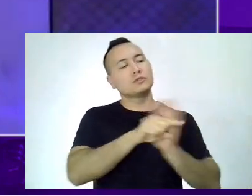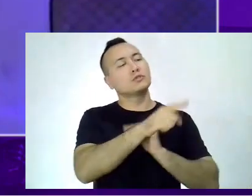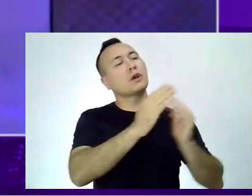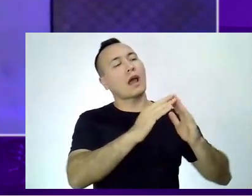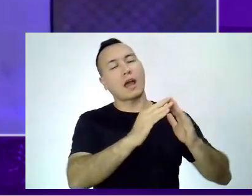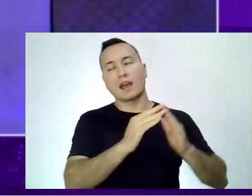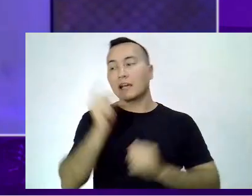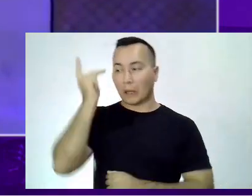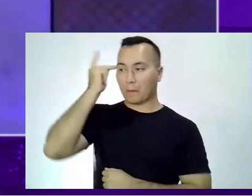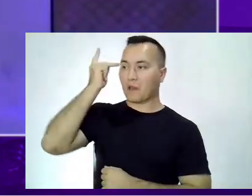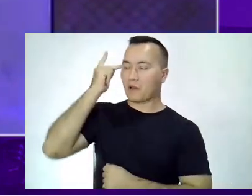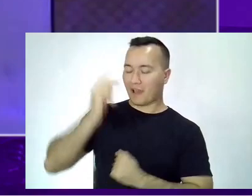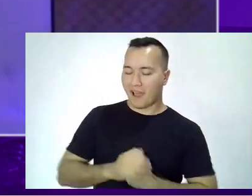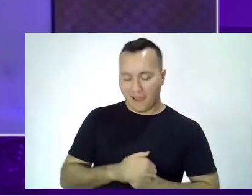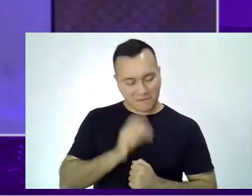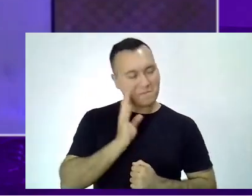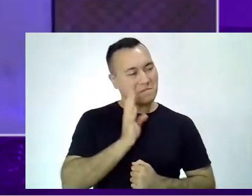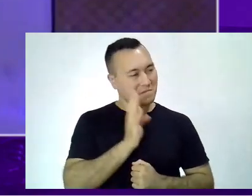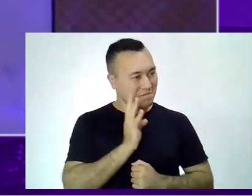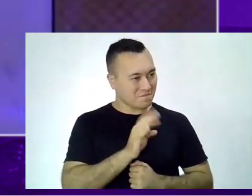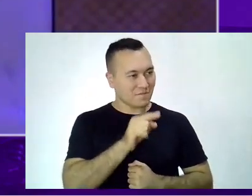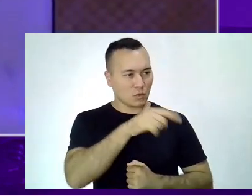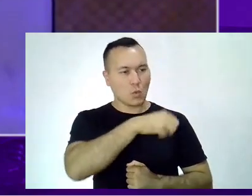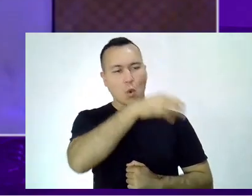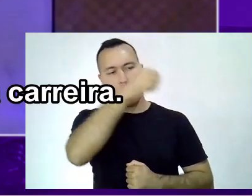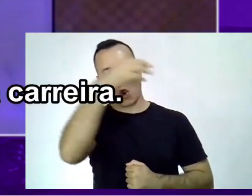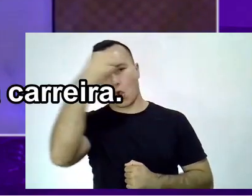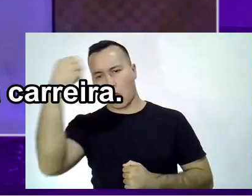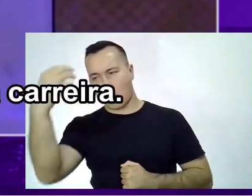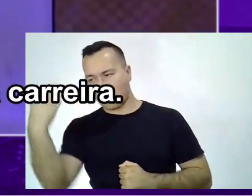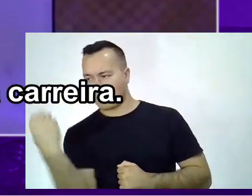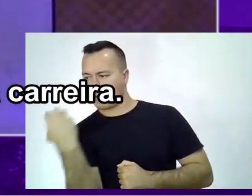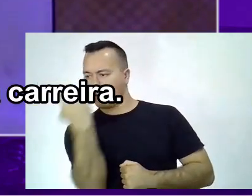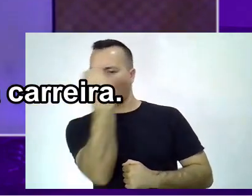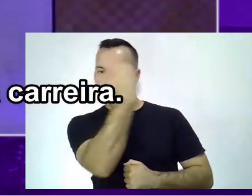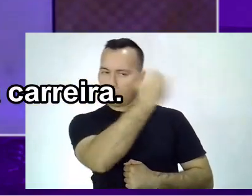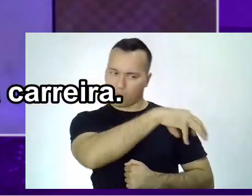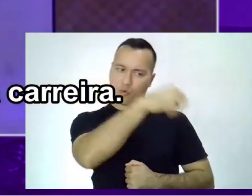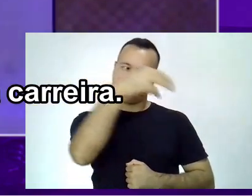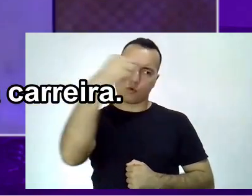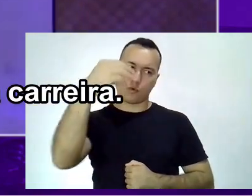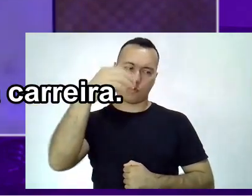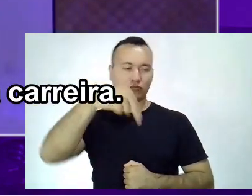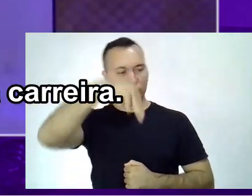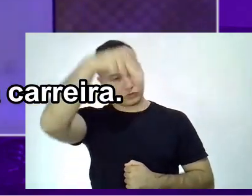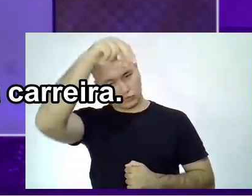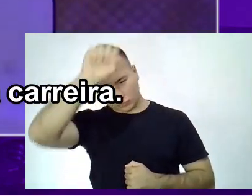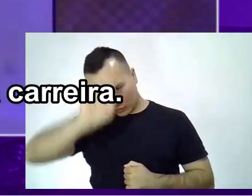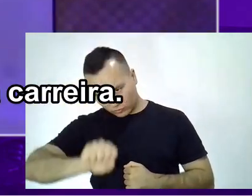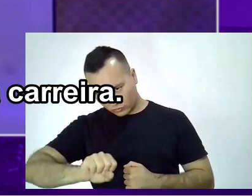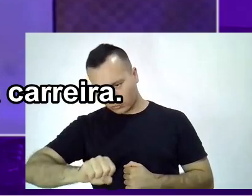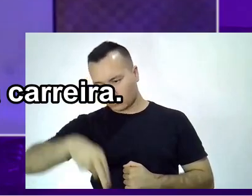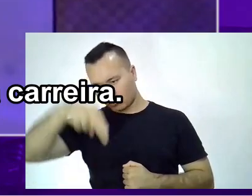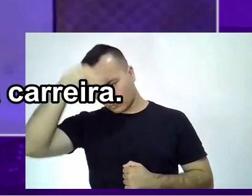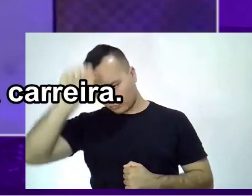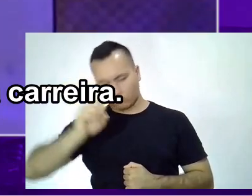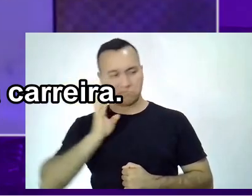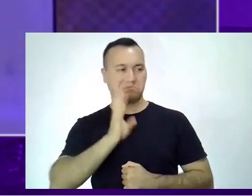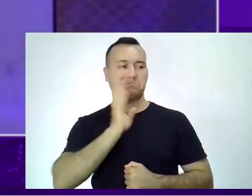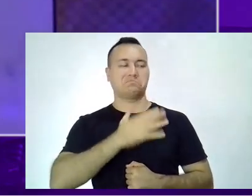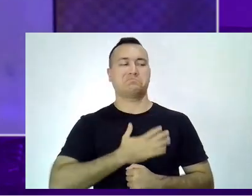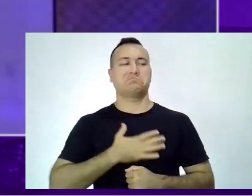de São Paulo e está viajando de Norte a Sul para o Pé de Fado do TDC. Conhecendo, levando e ajudando as pessoas a destravar a carreira.